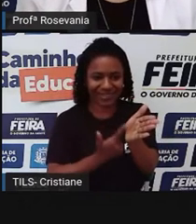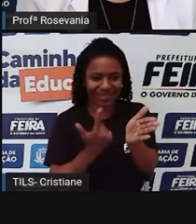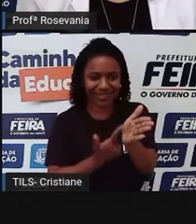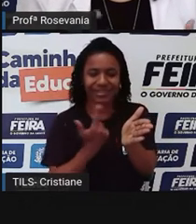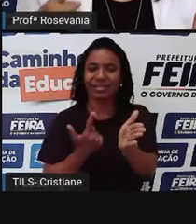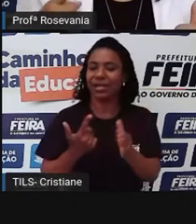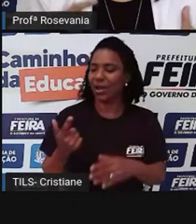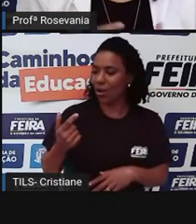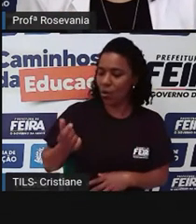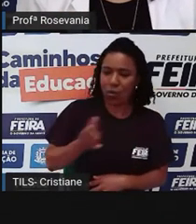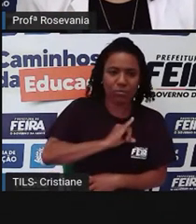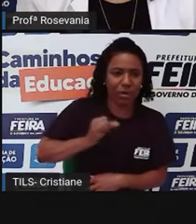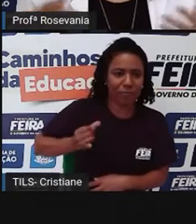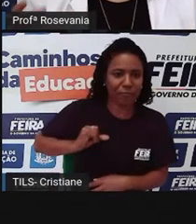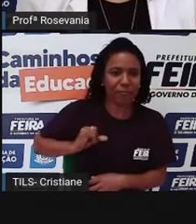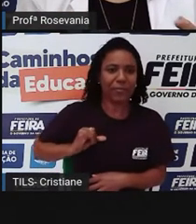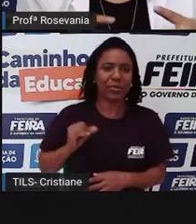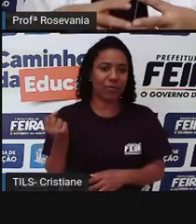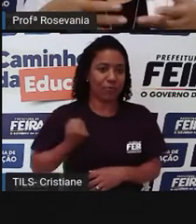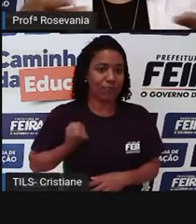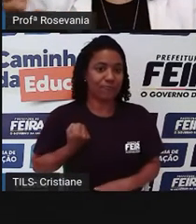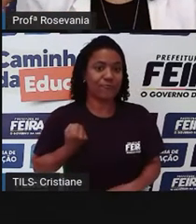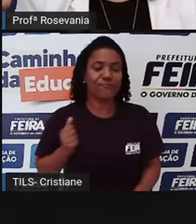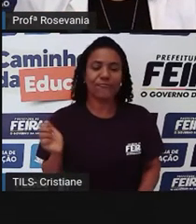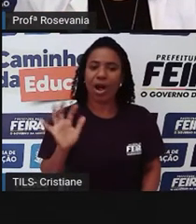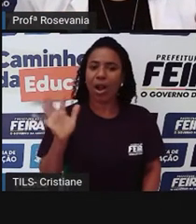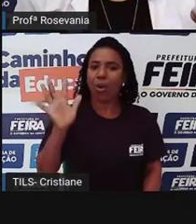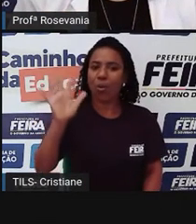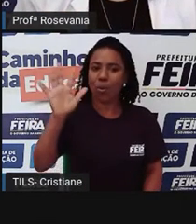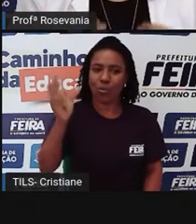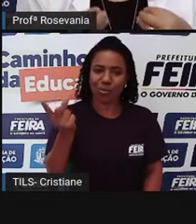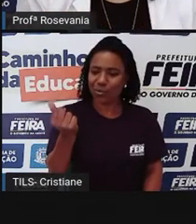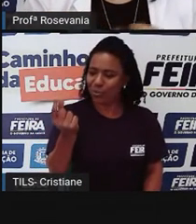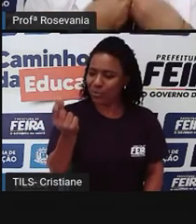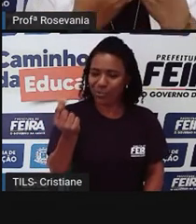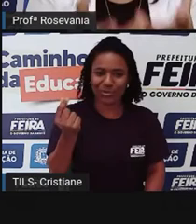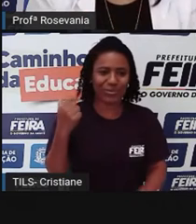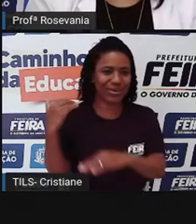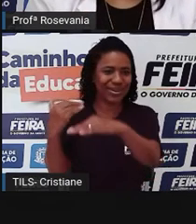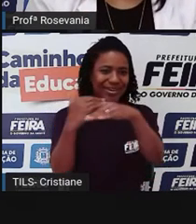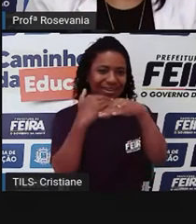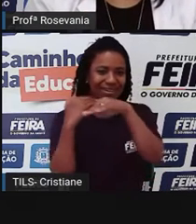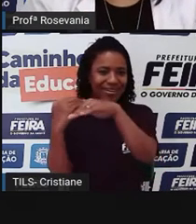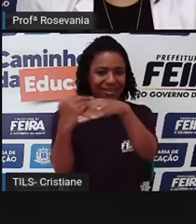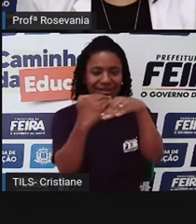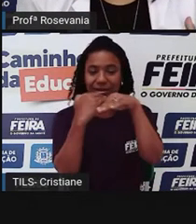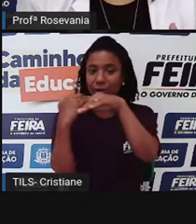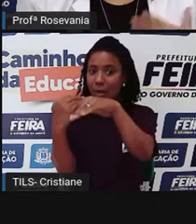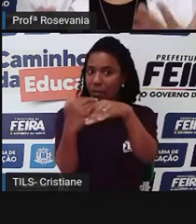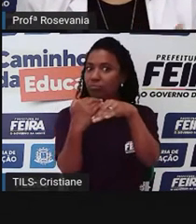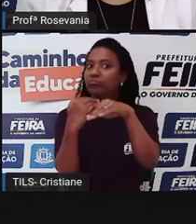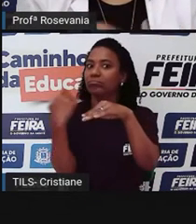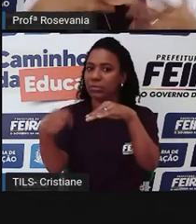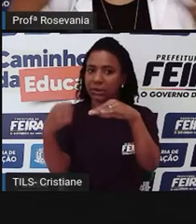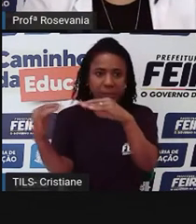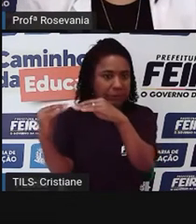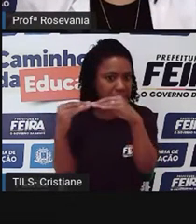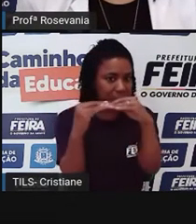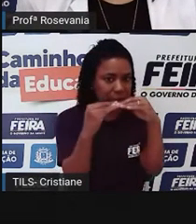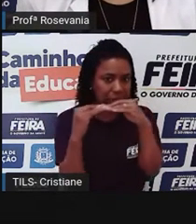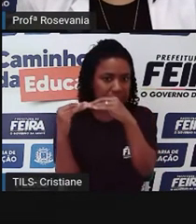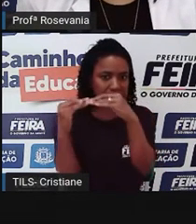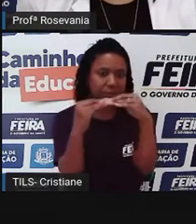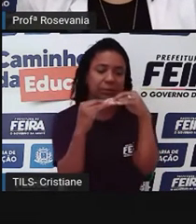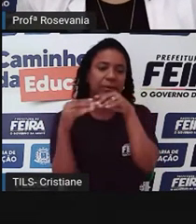os preços são iguais, por quê? Porque você está ali dizendo eu vou vender determinada marca, eu não posso chegar e dar